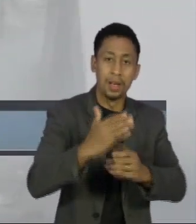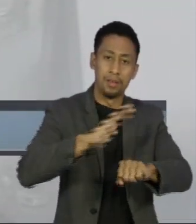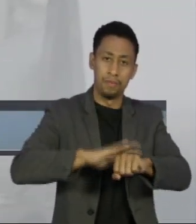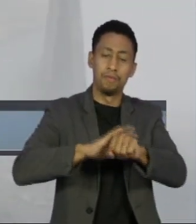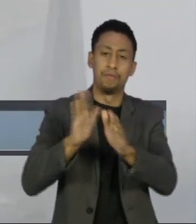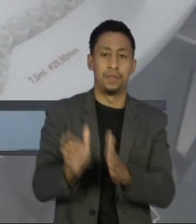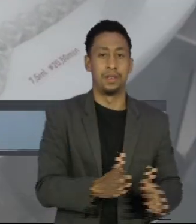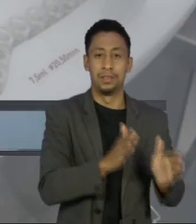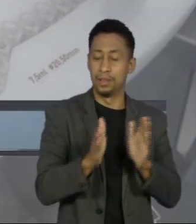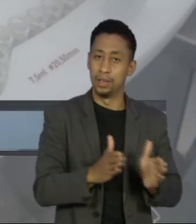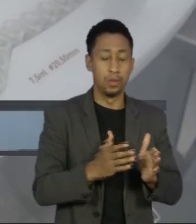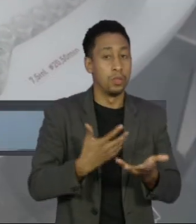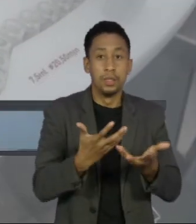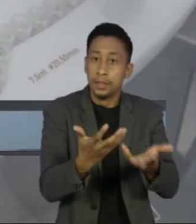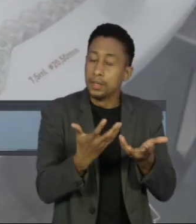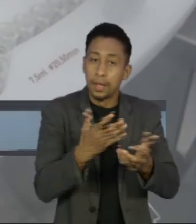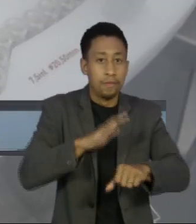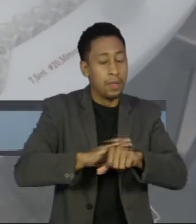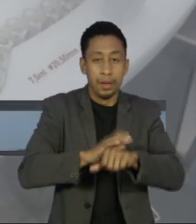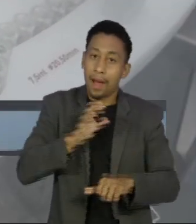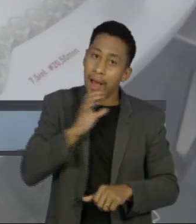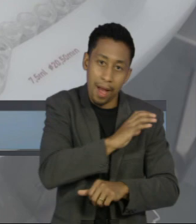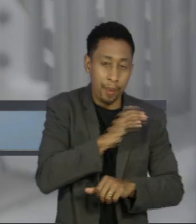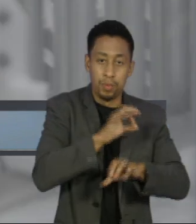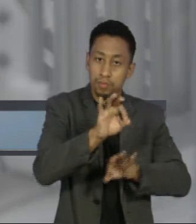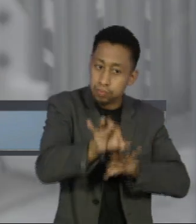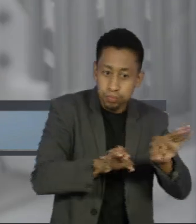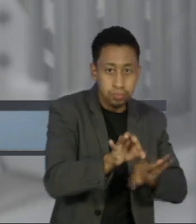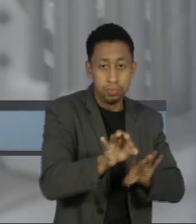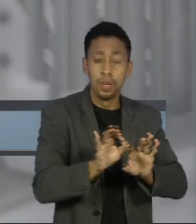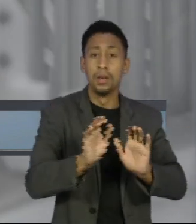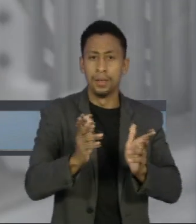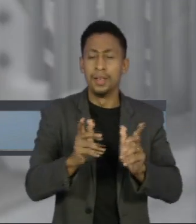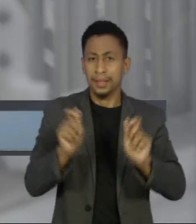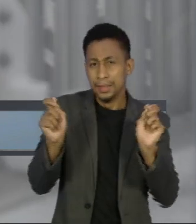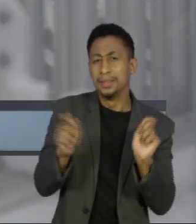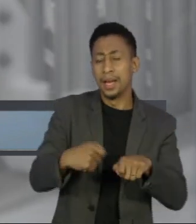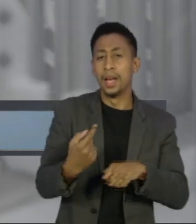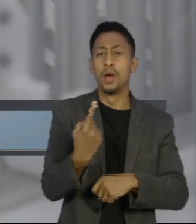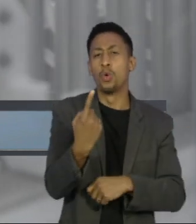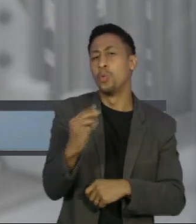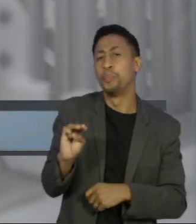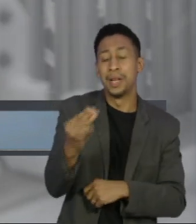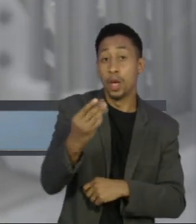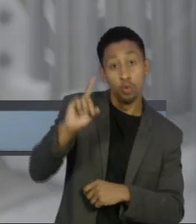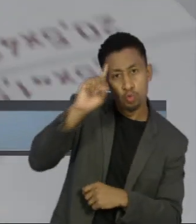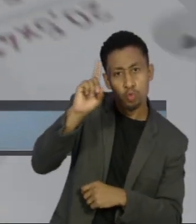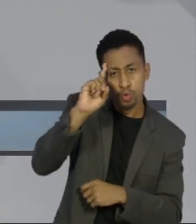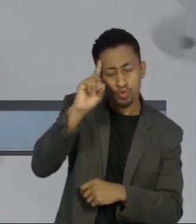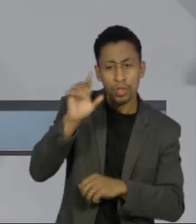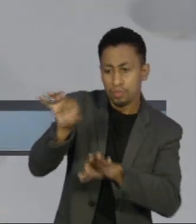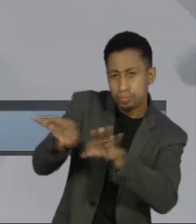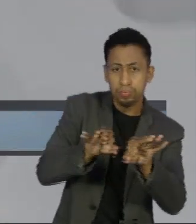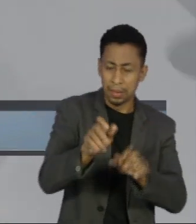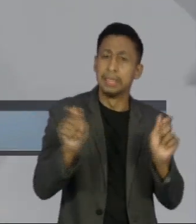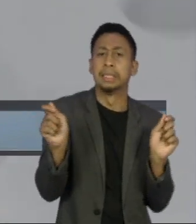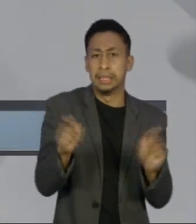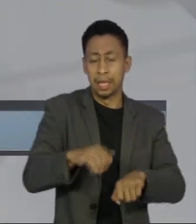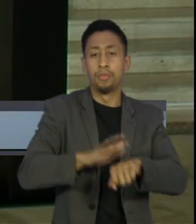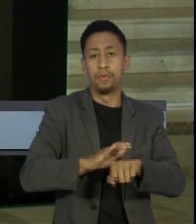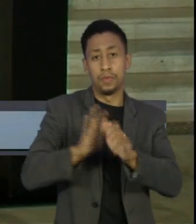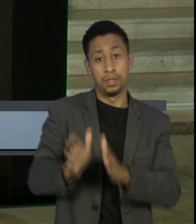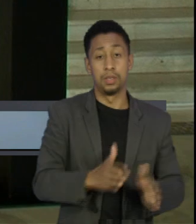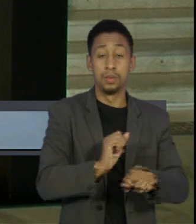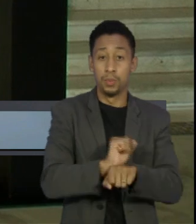possível. O Butantan tem uma grande capacidade produtiva, mais de um milhão de doses, mas nós precisamos da matéria-prima que continua chegando da